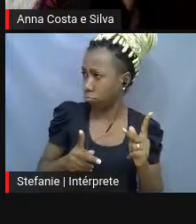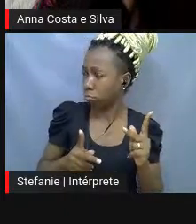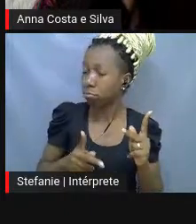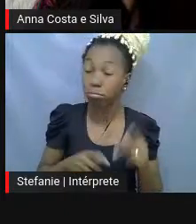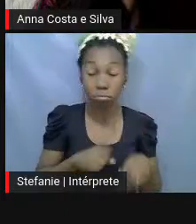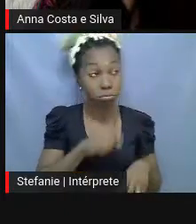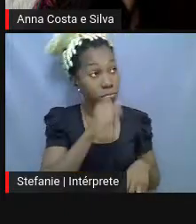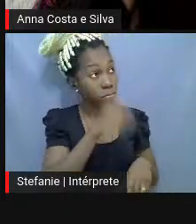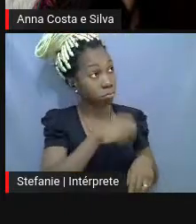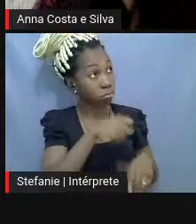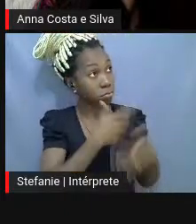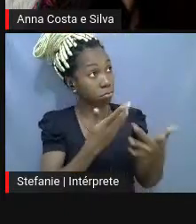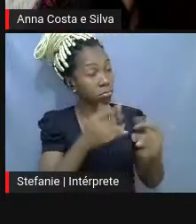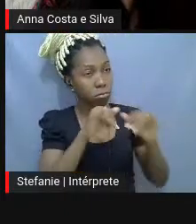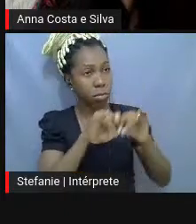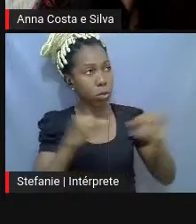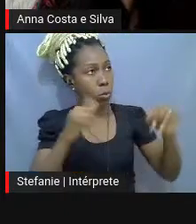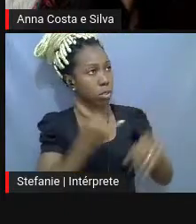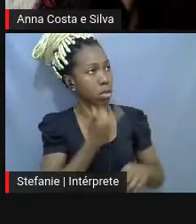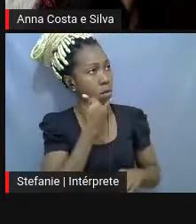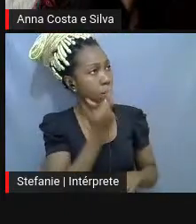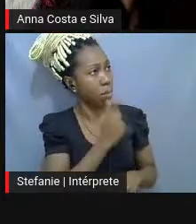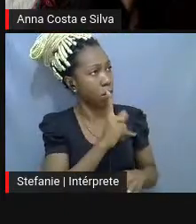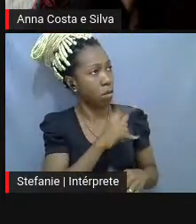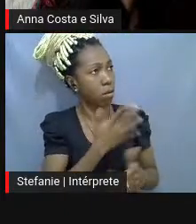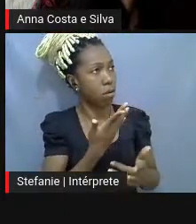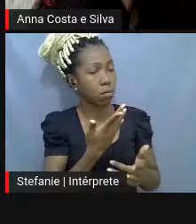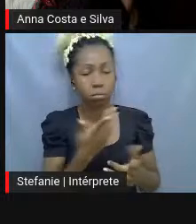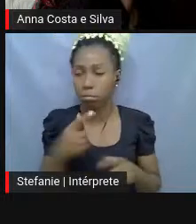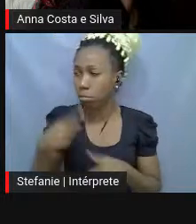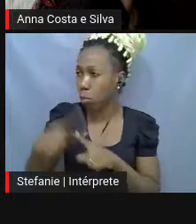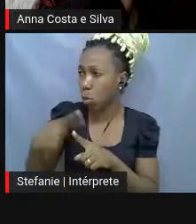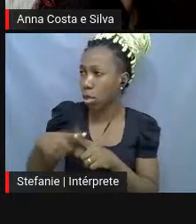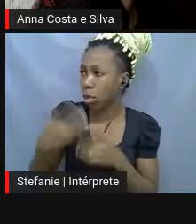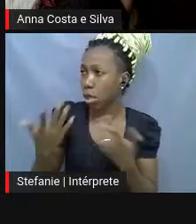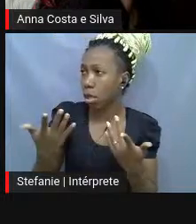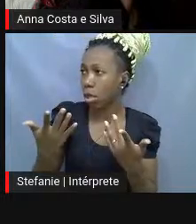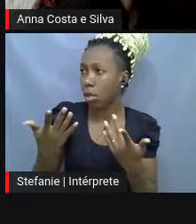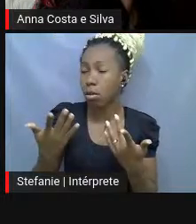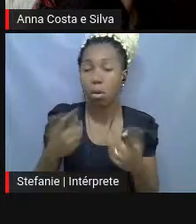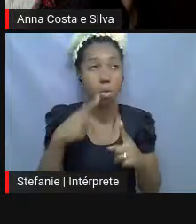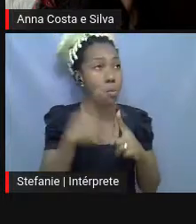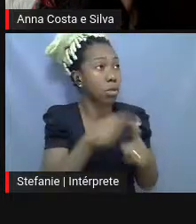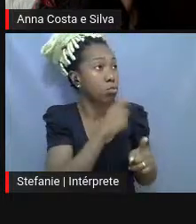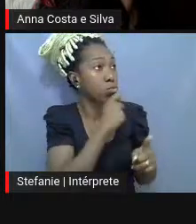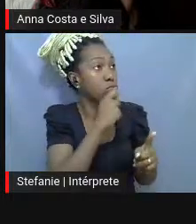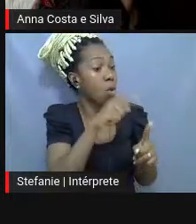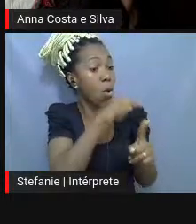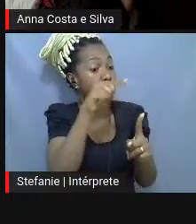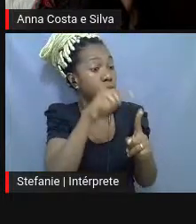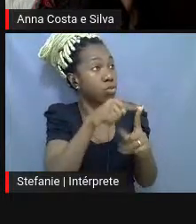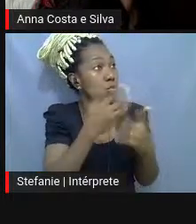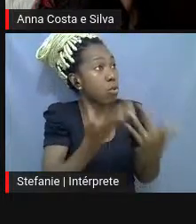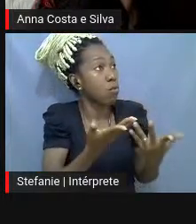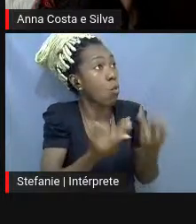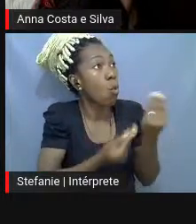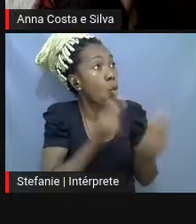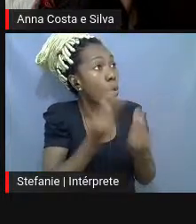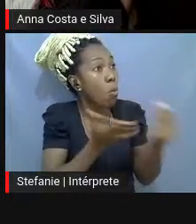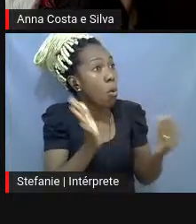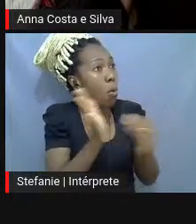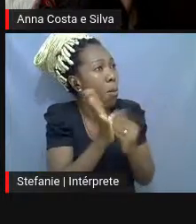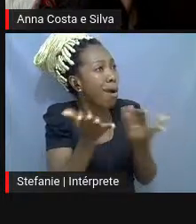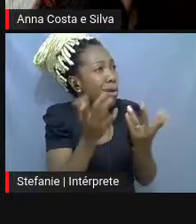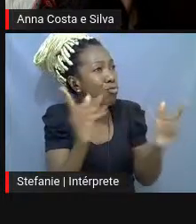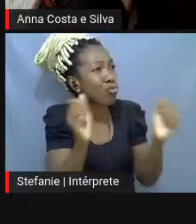esse anúncio por telefone. Por quê? Não tem finalidade o anúncio. Tá colocando companhia das